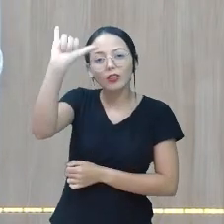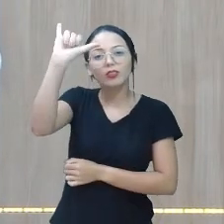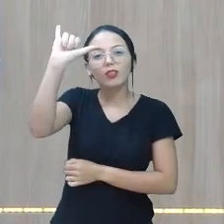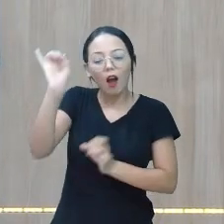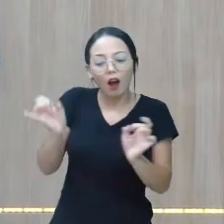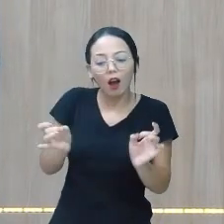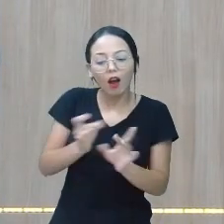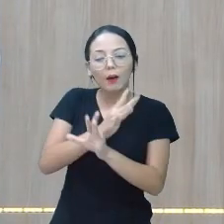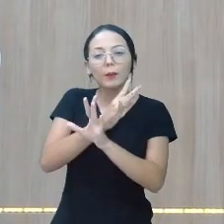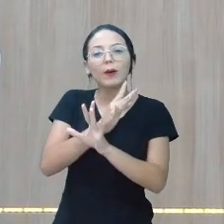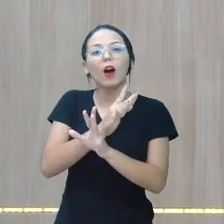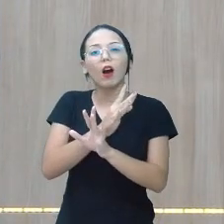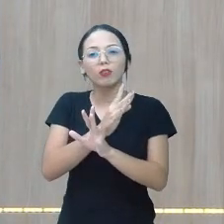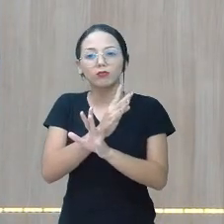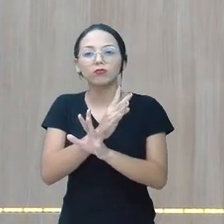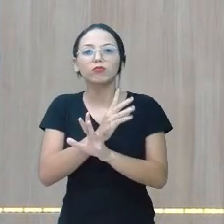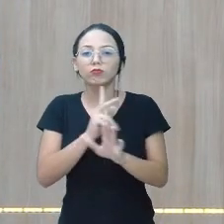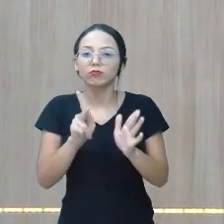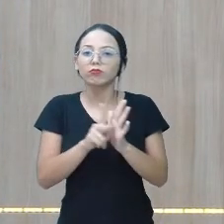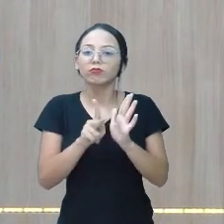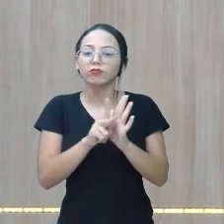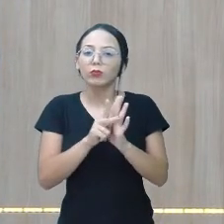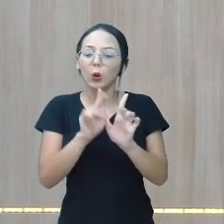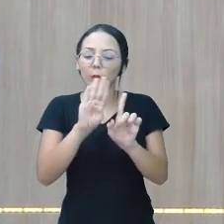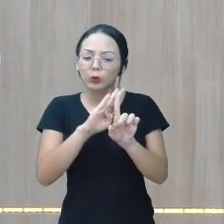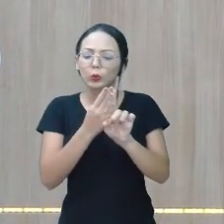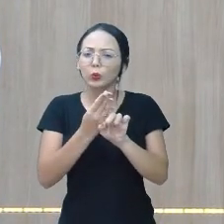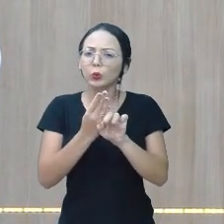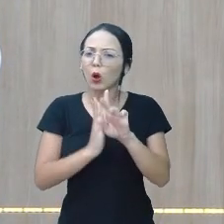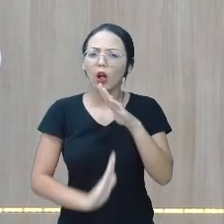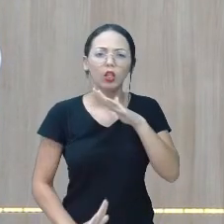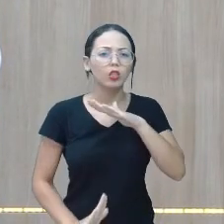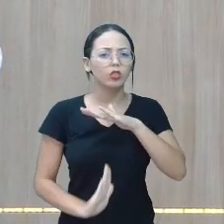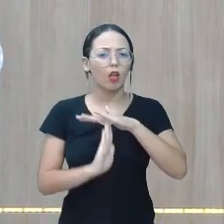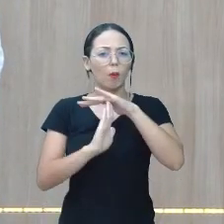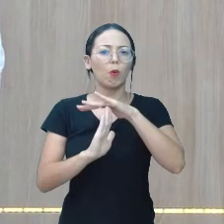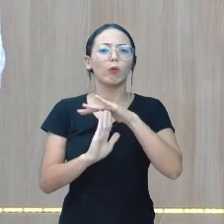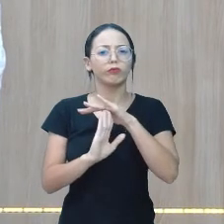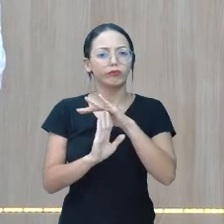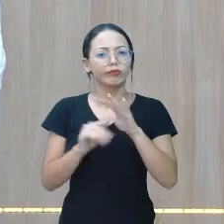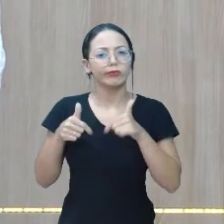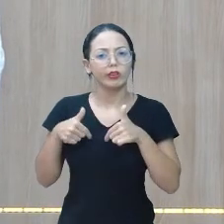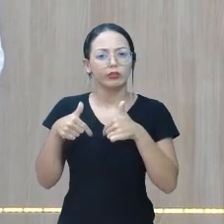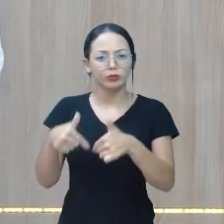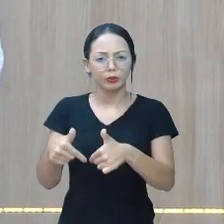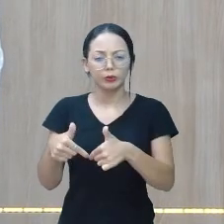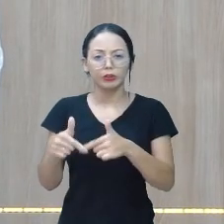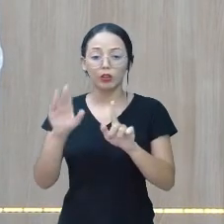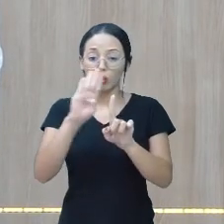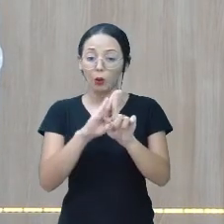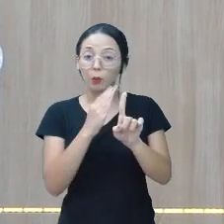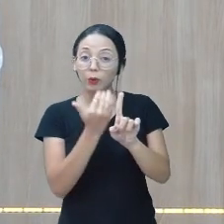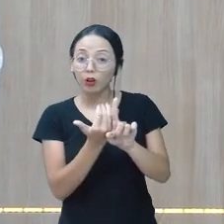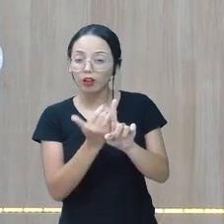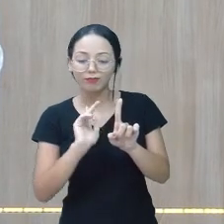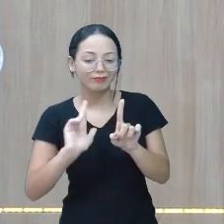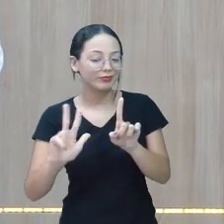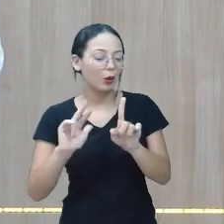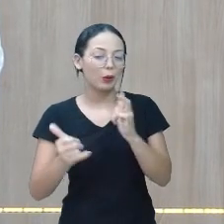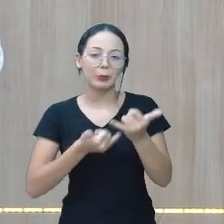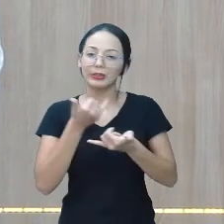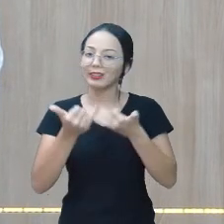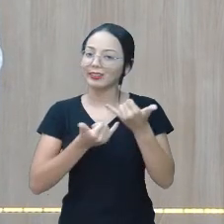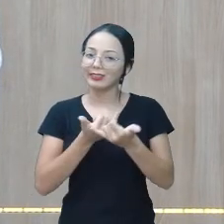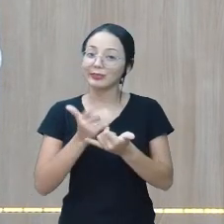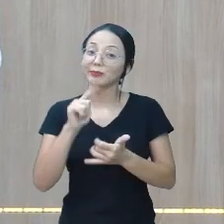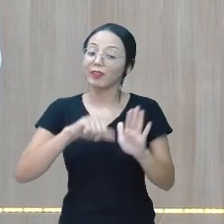juntos dar um basta nessas atitudes. Bullying não é uma brincadeira,